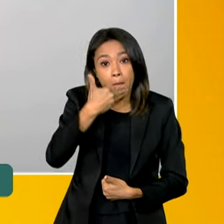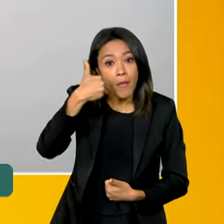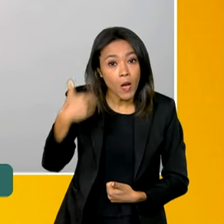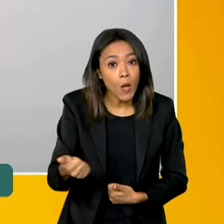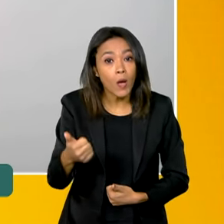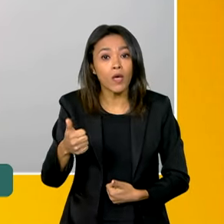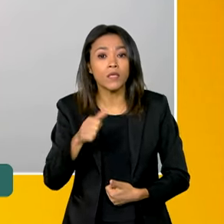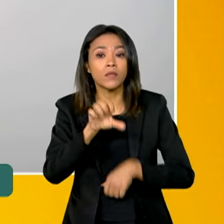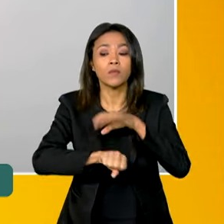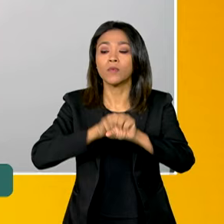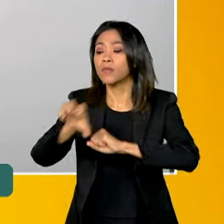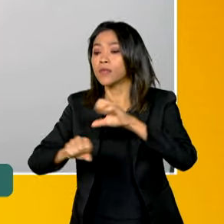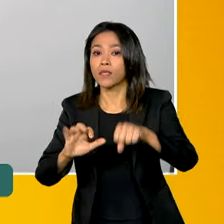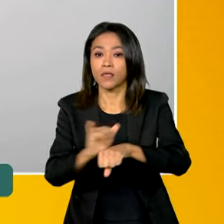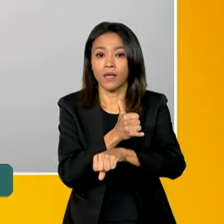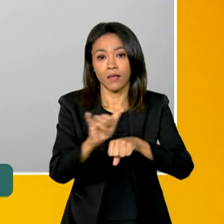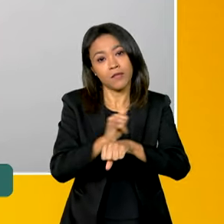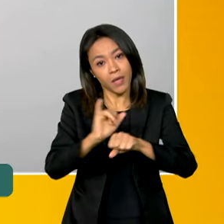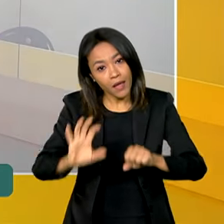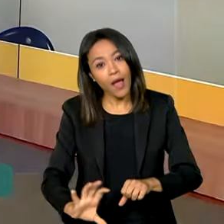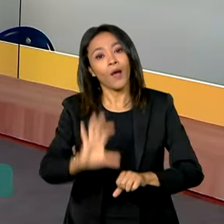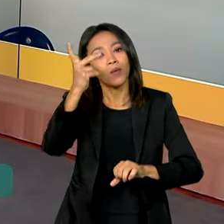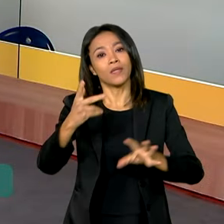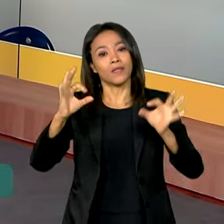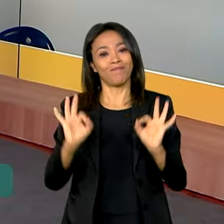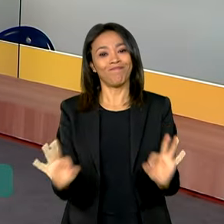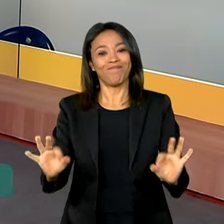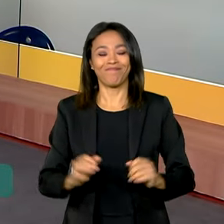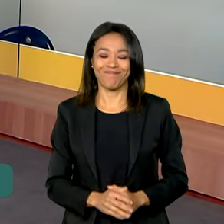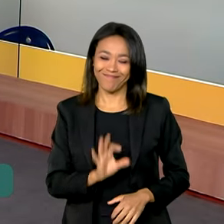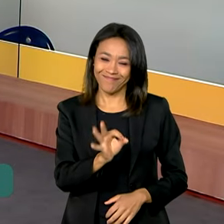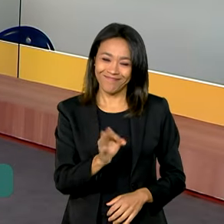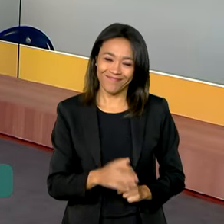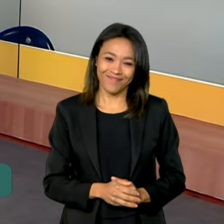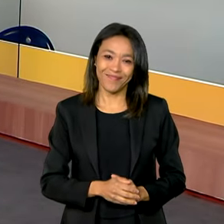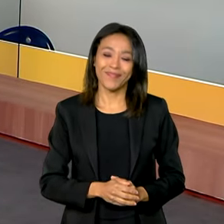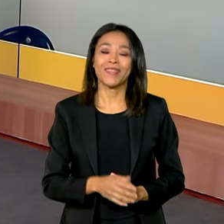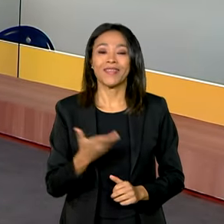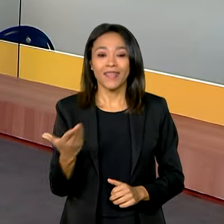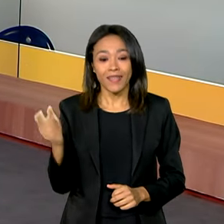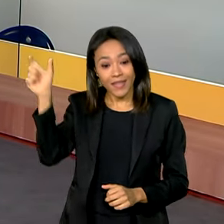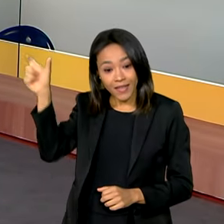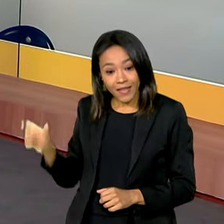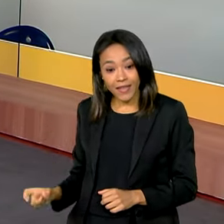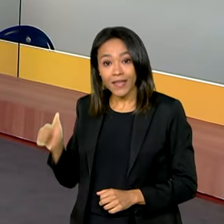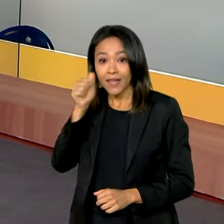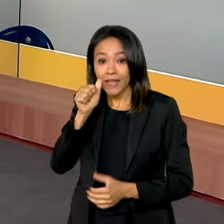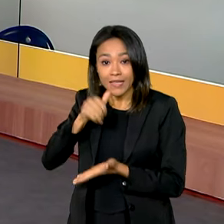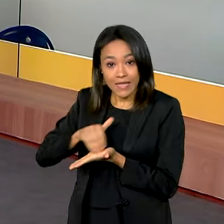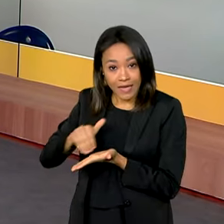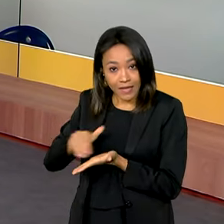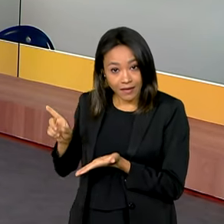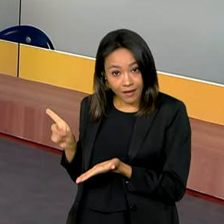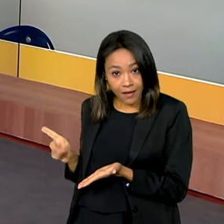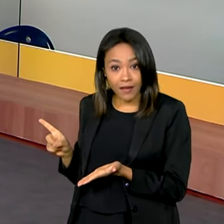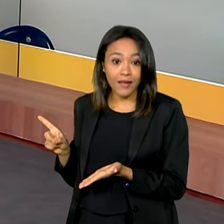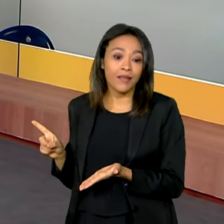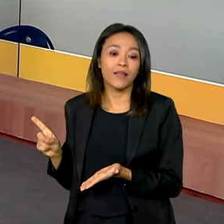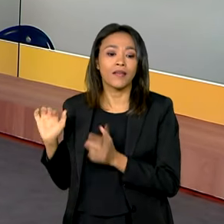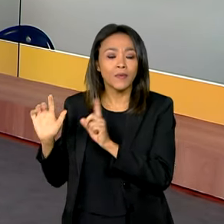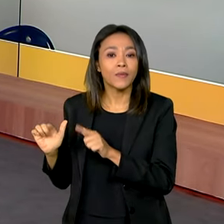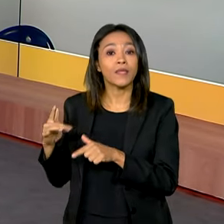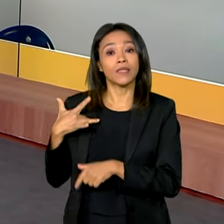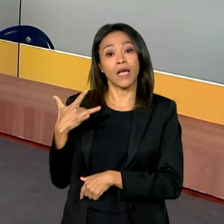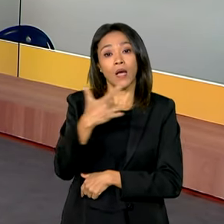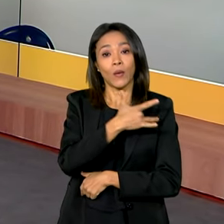estratégias para que isso aconteça. Com certeza, está certo, secretária Lucinha Tremembé, da Secretaria de